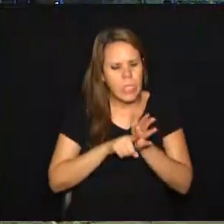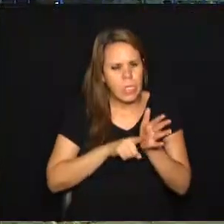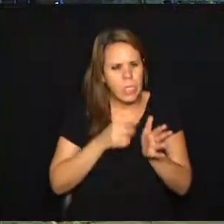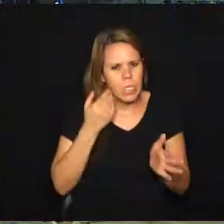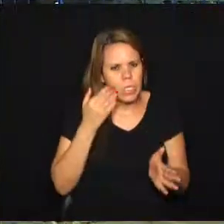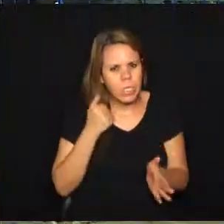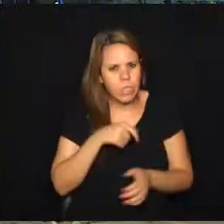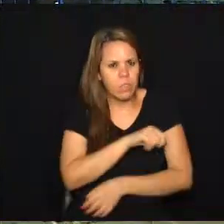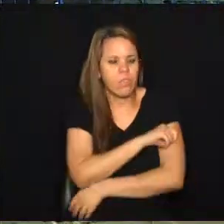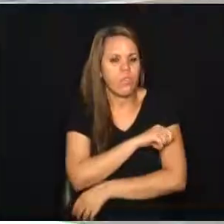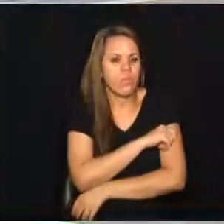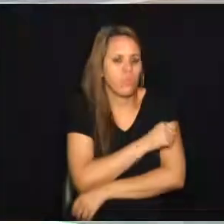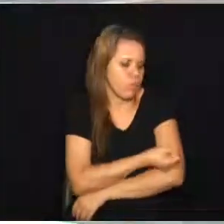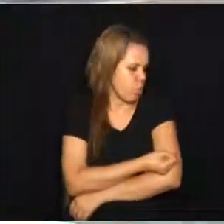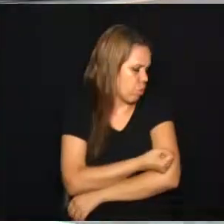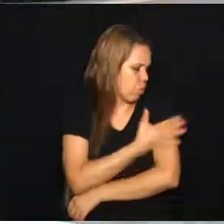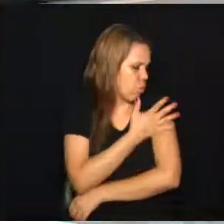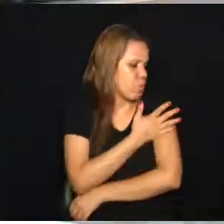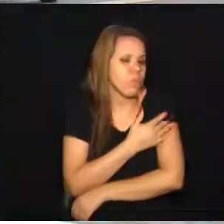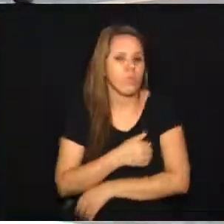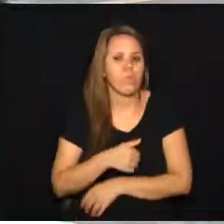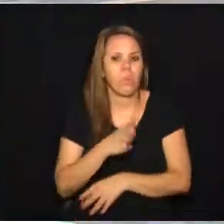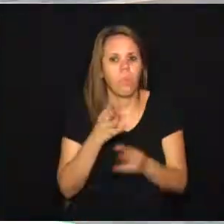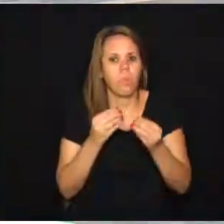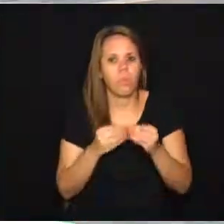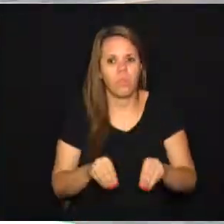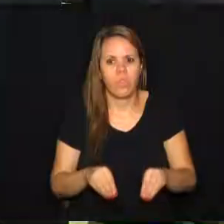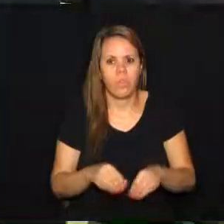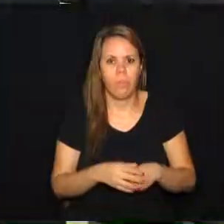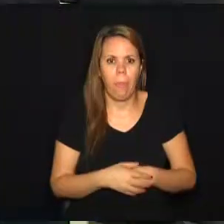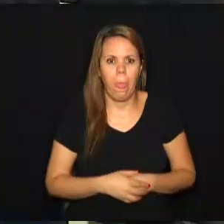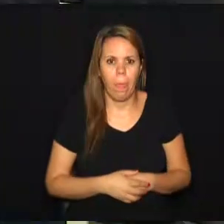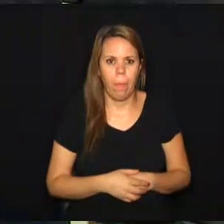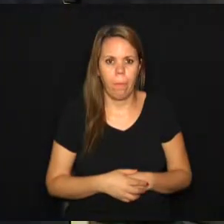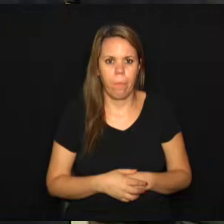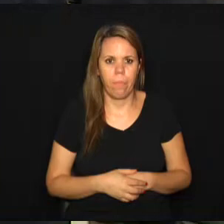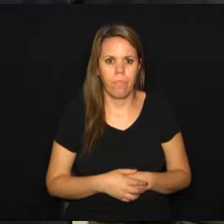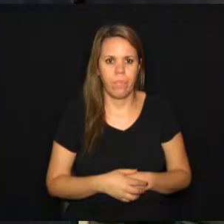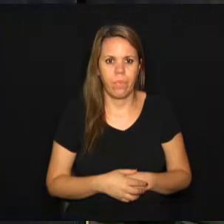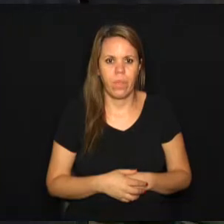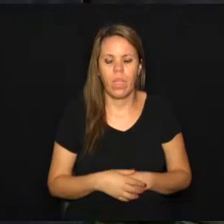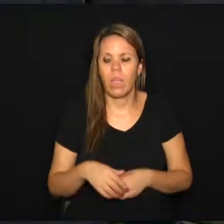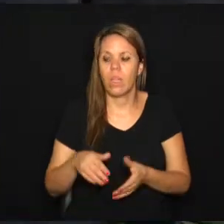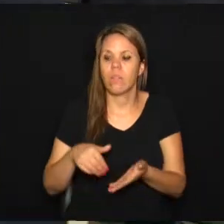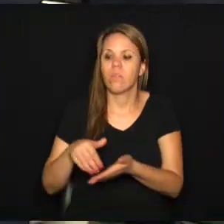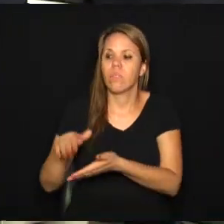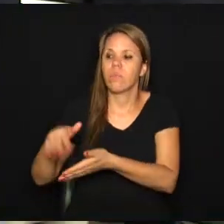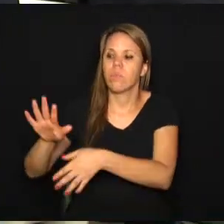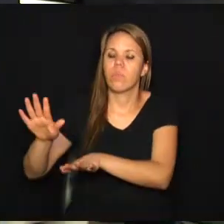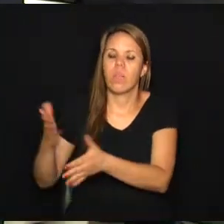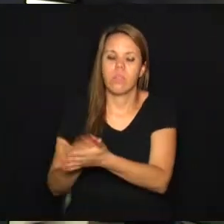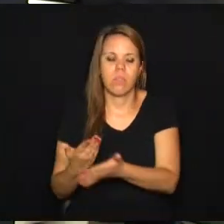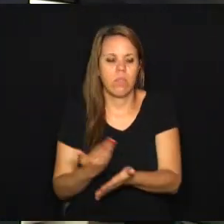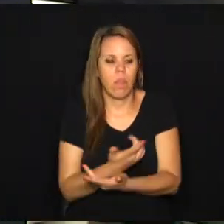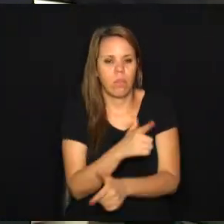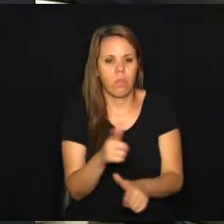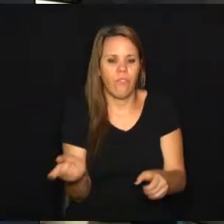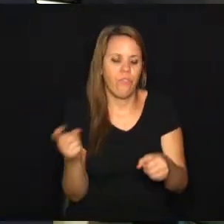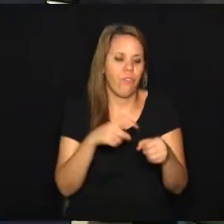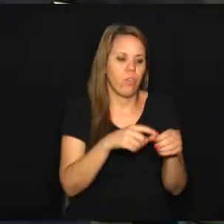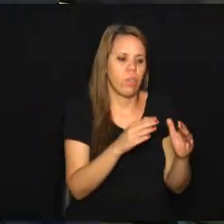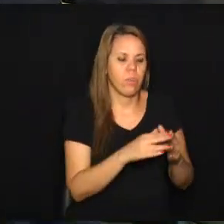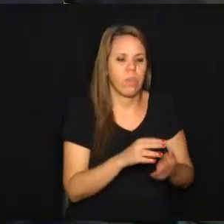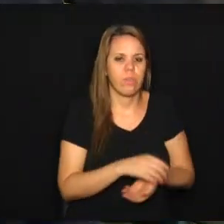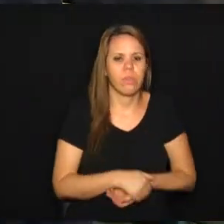alunos do Fundamental são os mais prejudicados. Eles são dispensados das aulas, voltando para